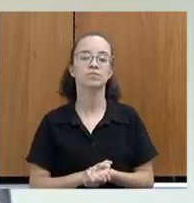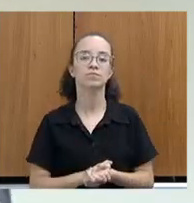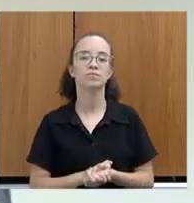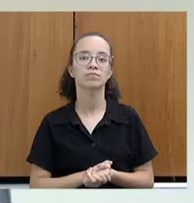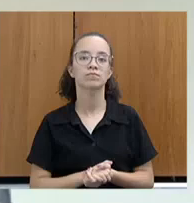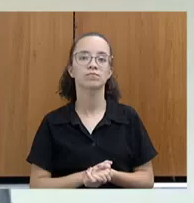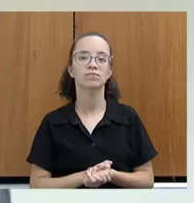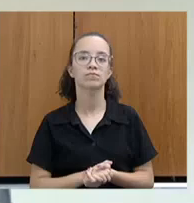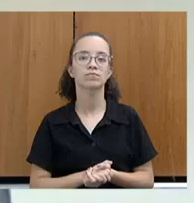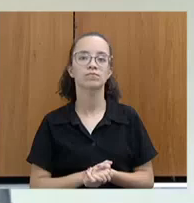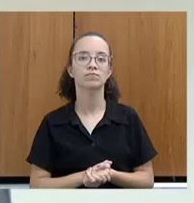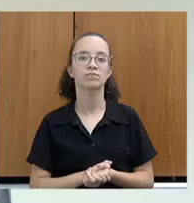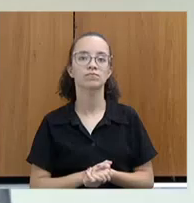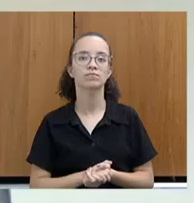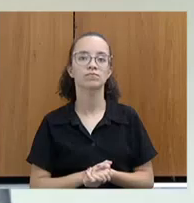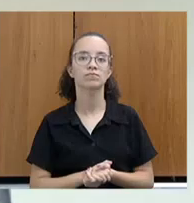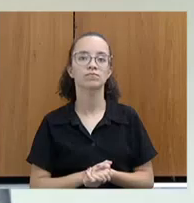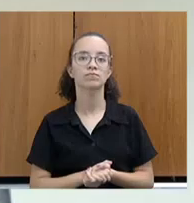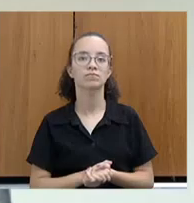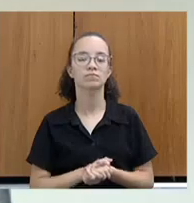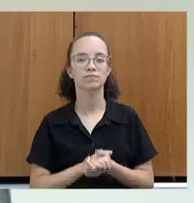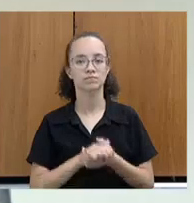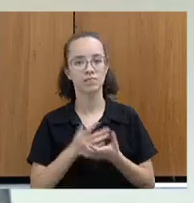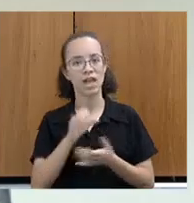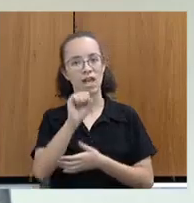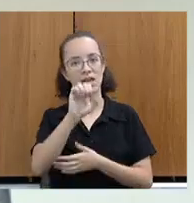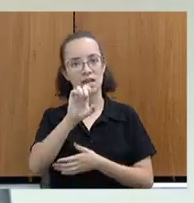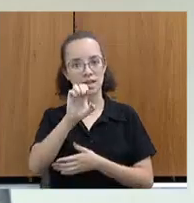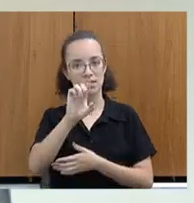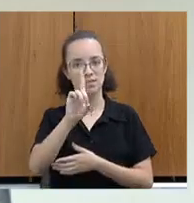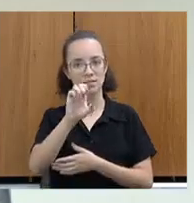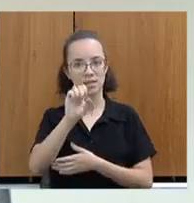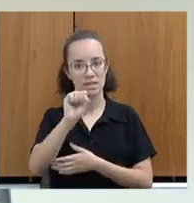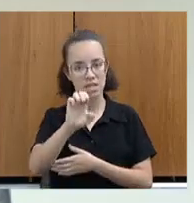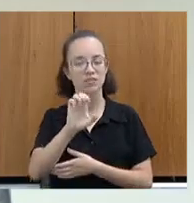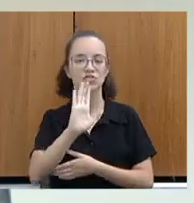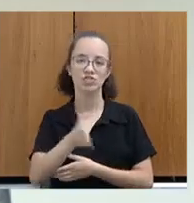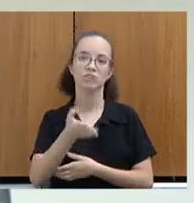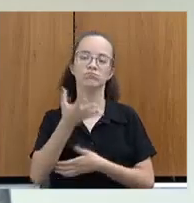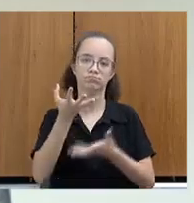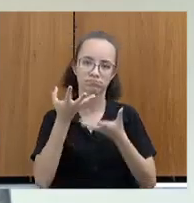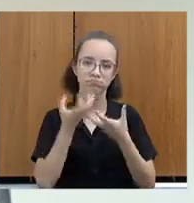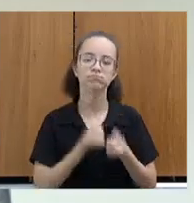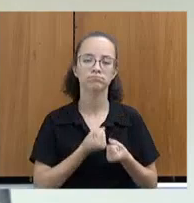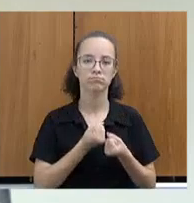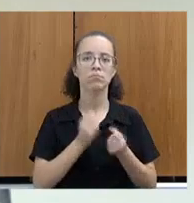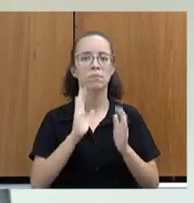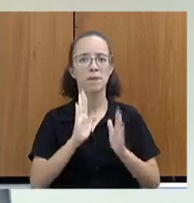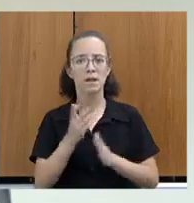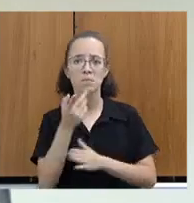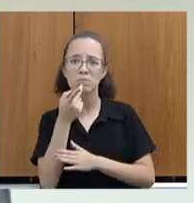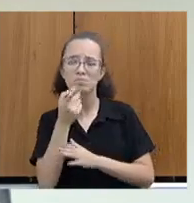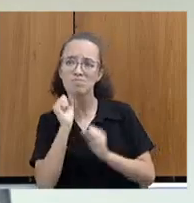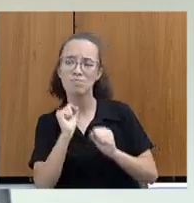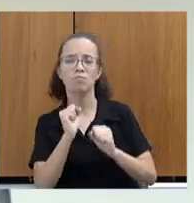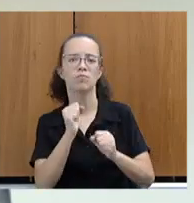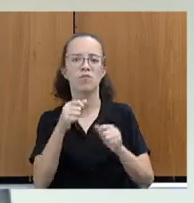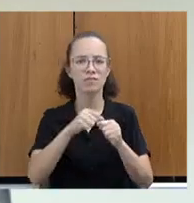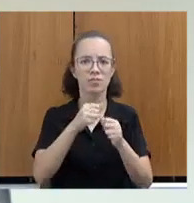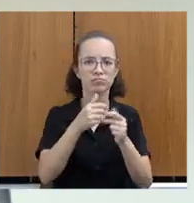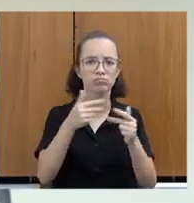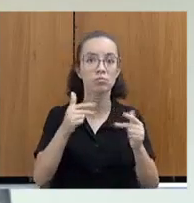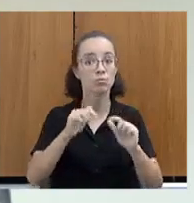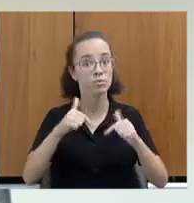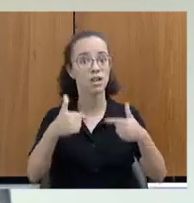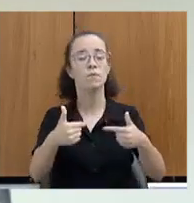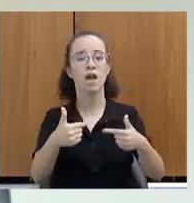né? Mas o que já me atende a C10, né? Mas a gente poder influir melhor nessa